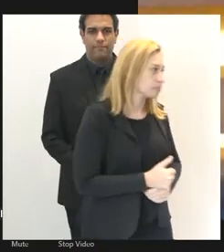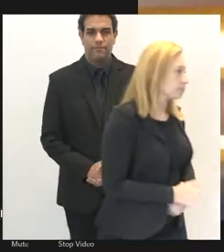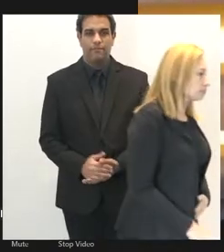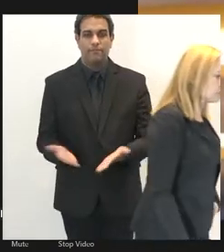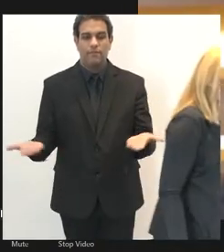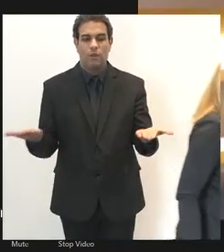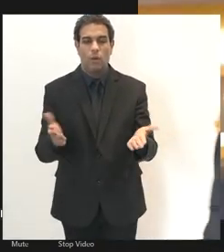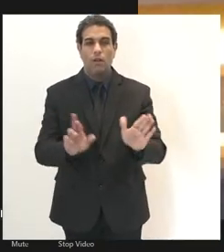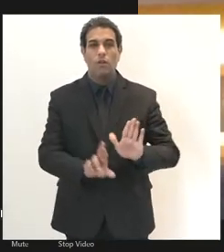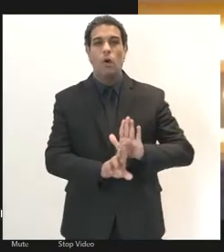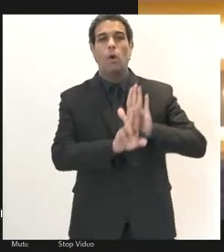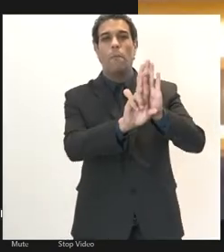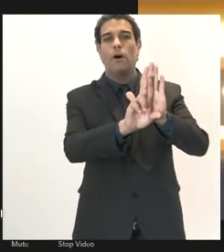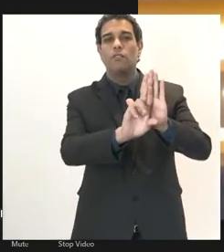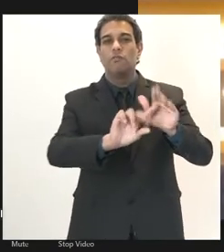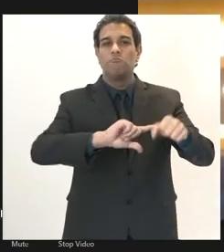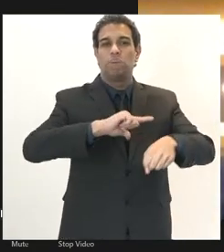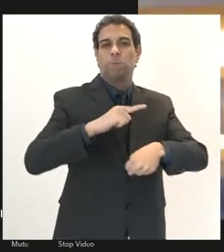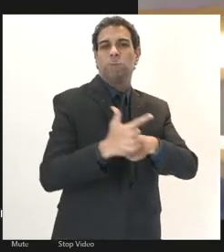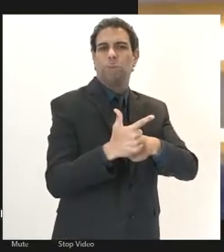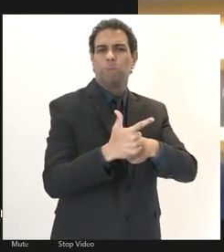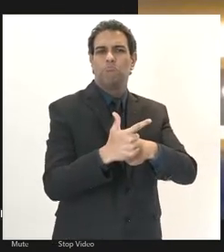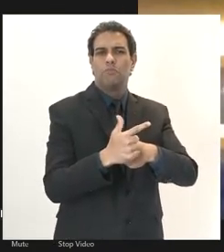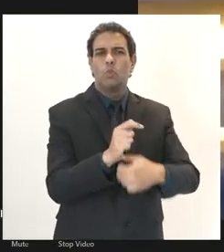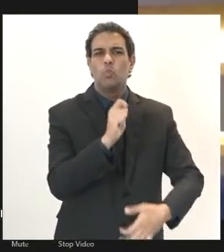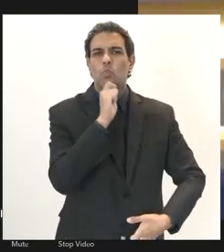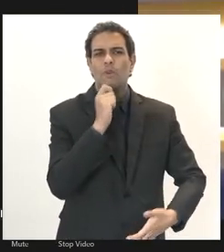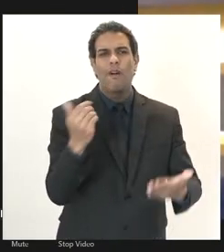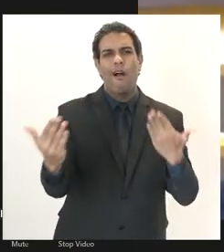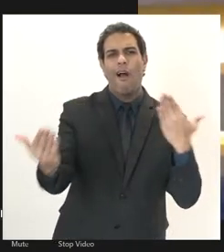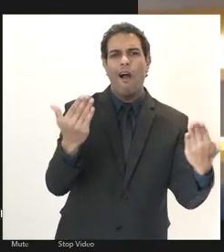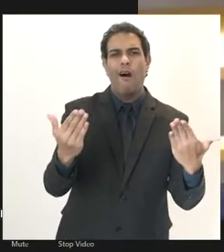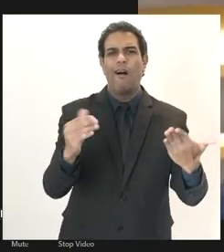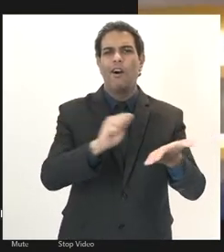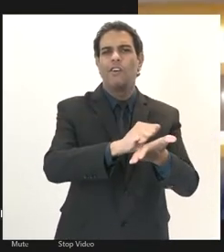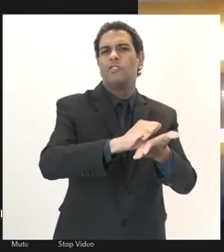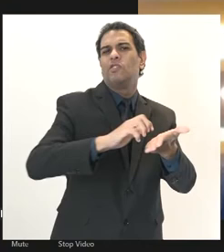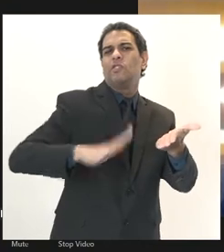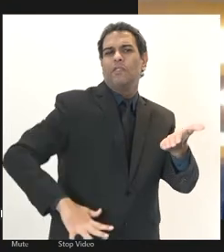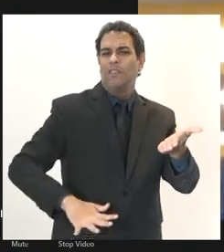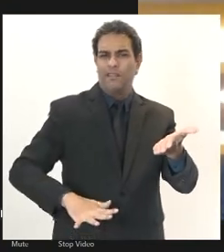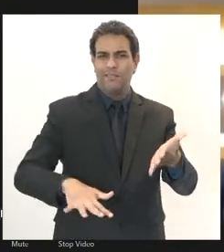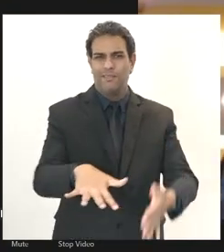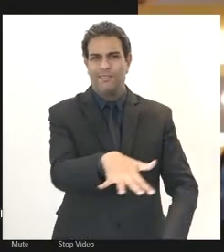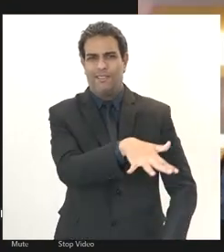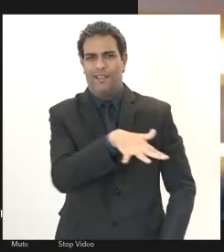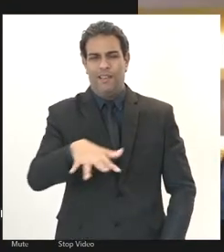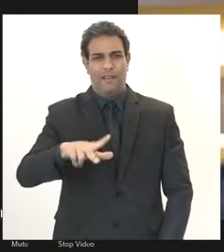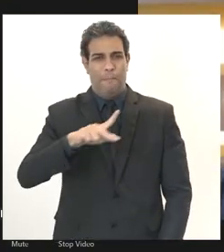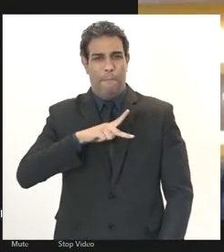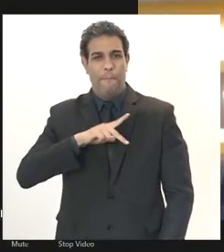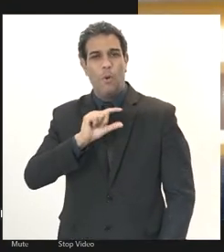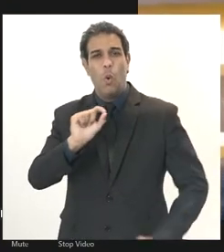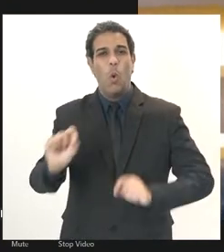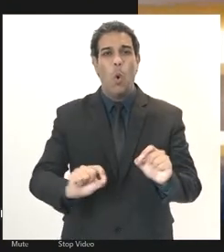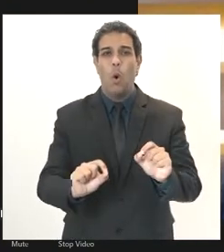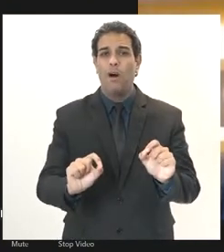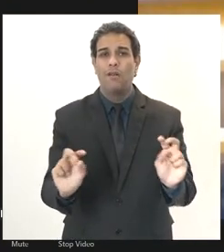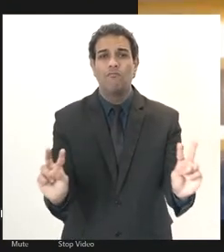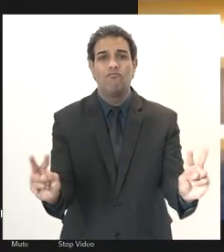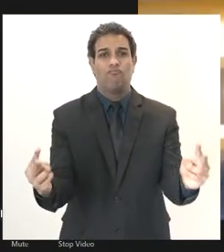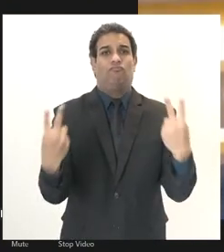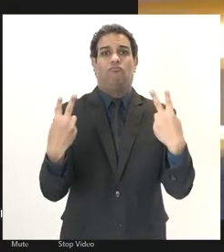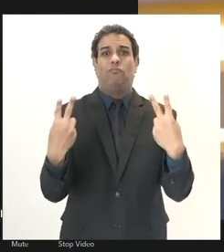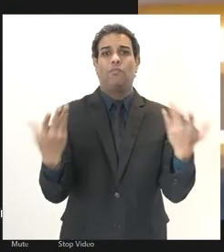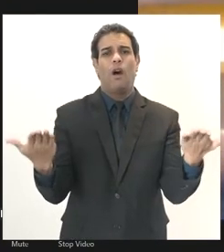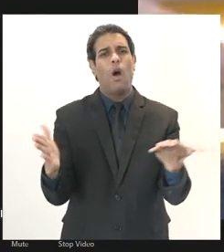uma função que não existe nenhum paradigma, nenhum paralelo na atividade privada e o que é de nos espantar é que hoje